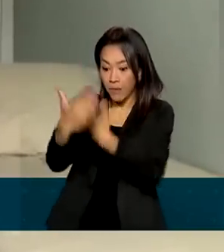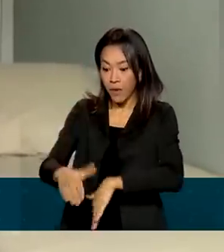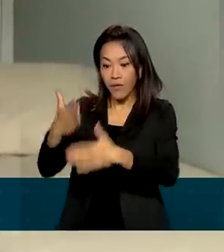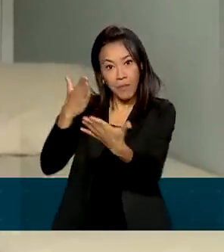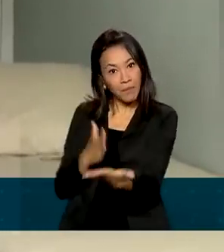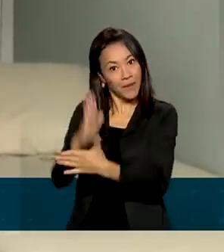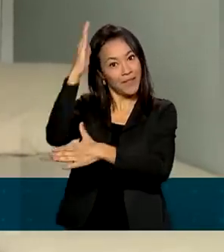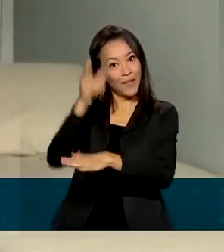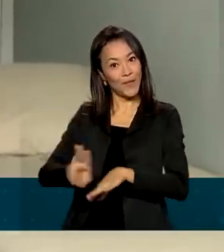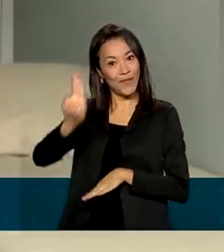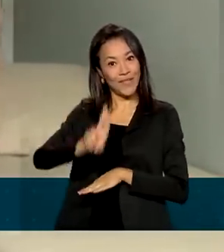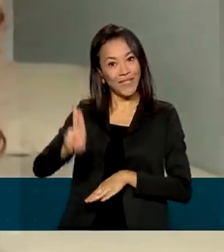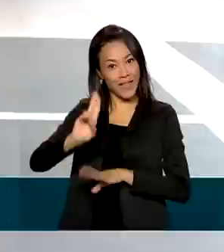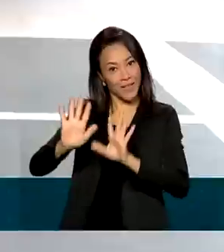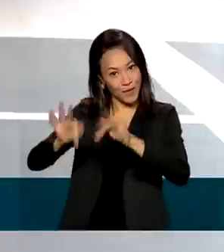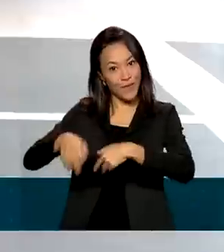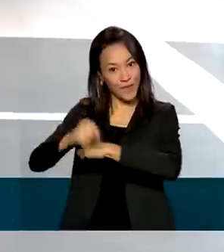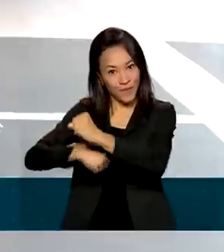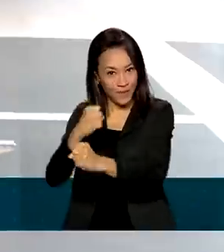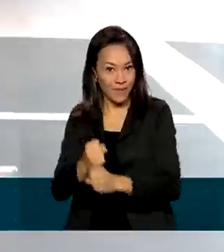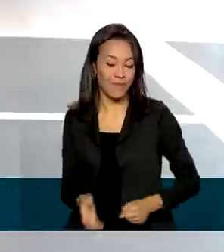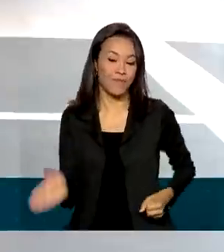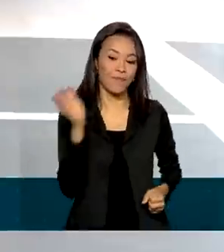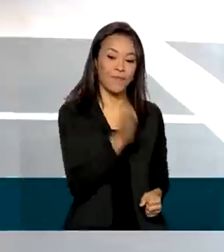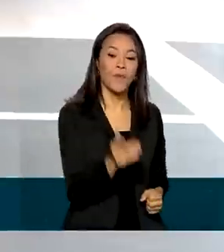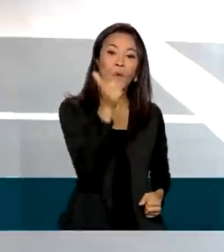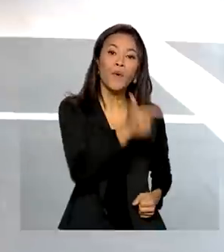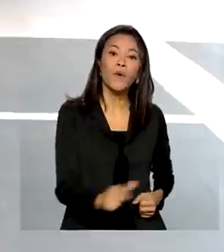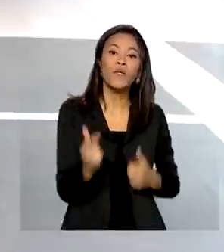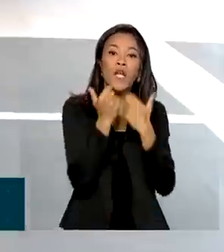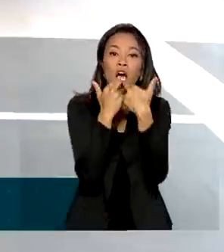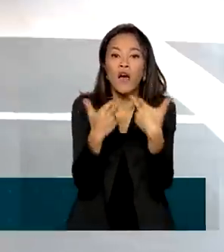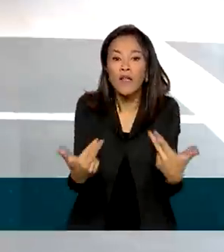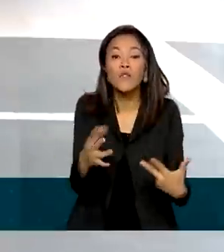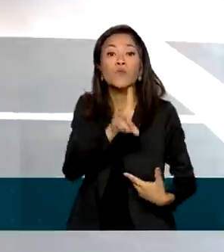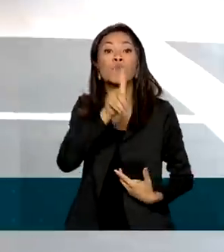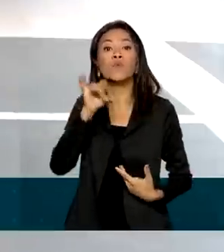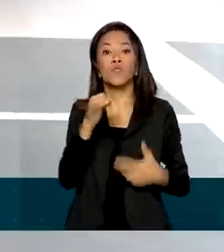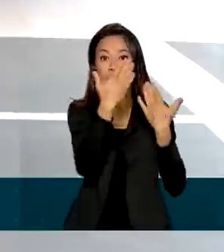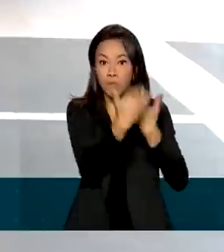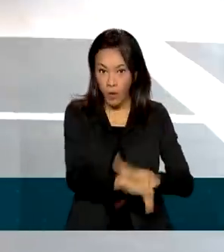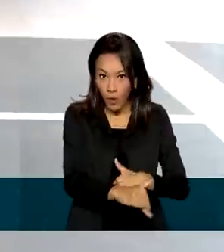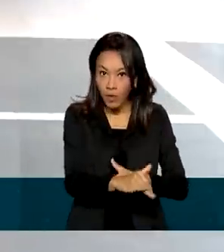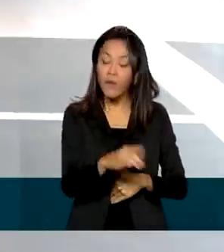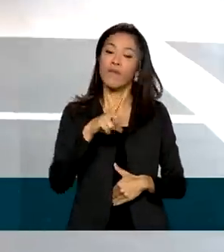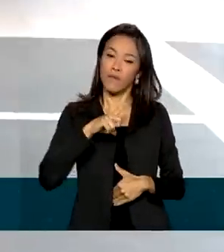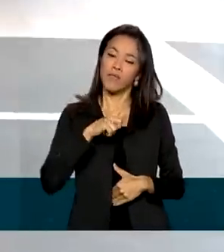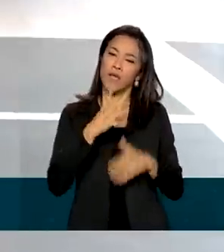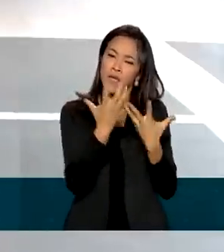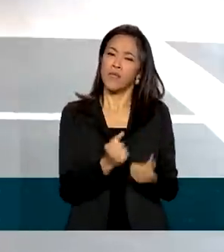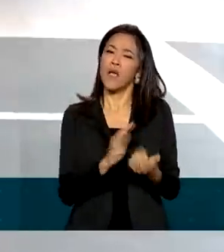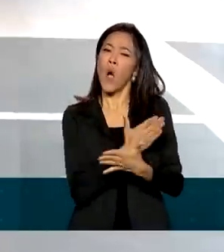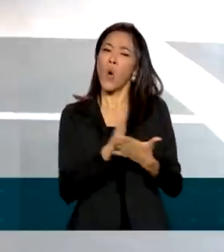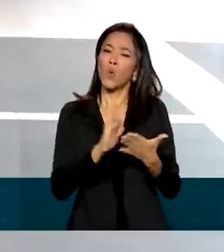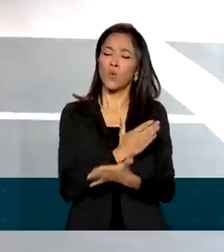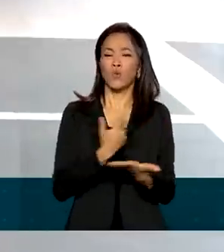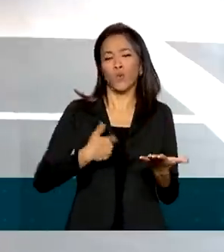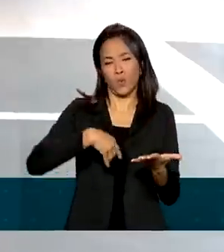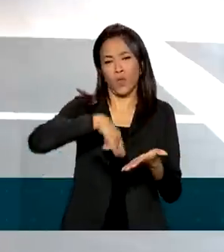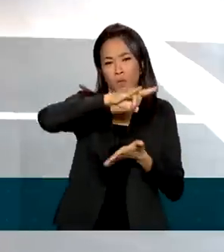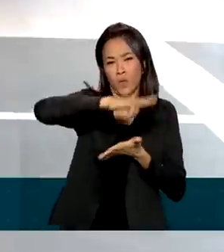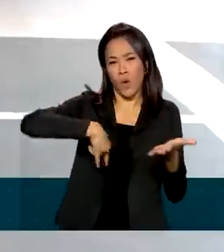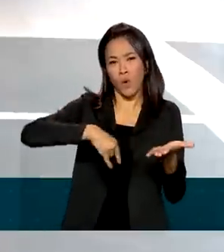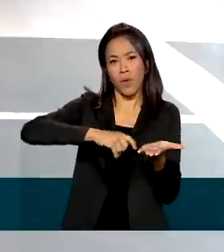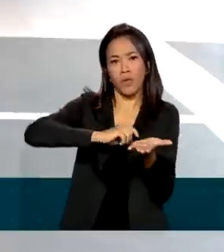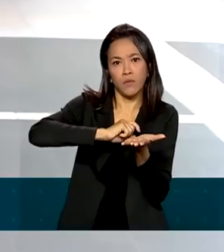na universidade no final do ano. Outra novidade este ano é que no dia da aplicação da prova, serão aceitos alguns documentos digitais para a